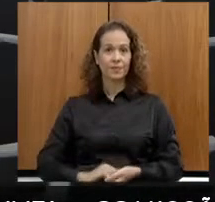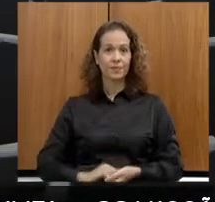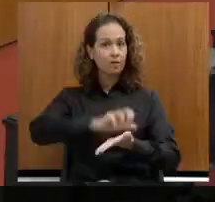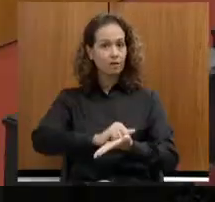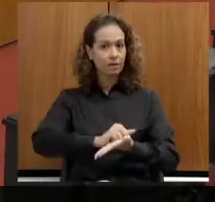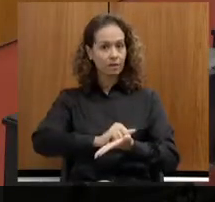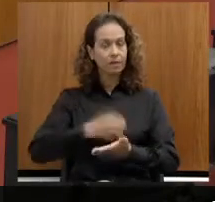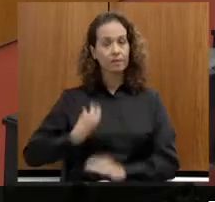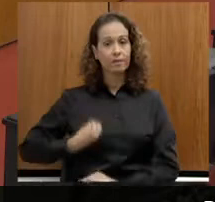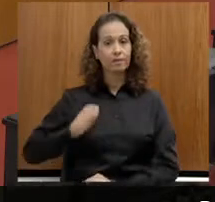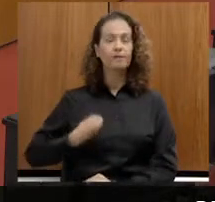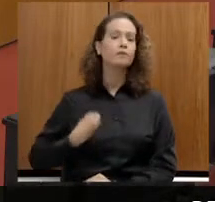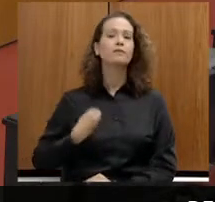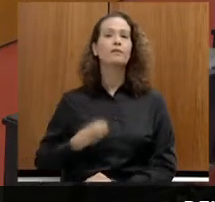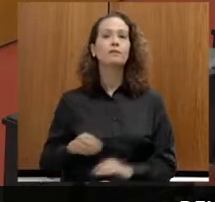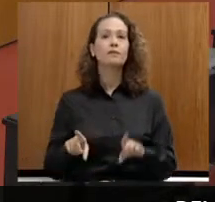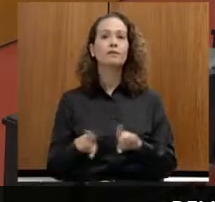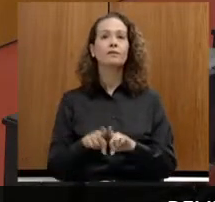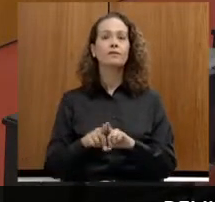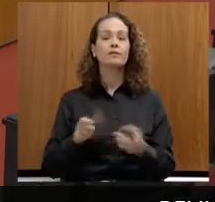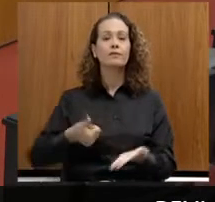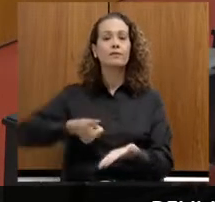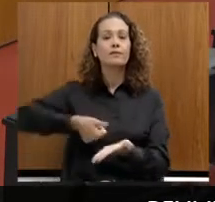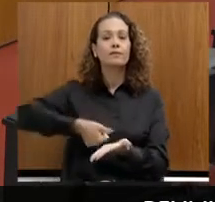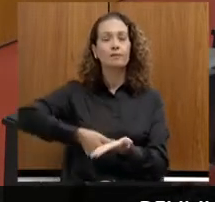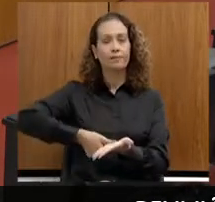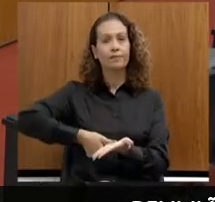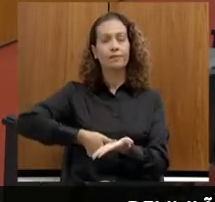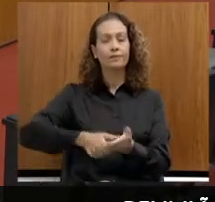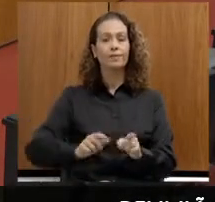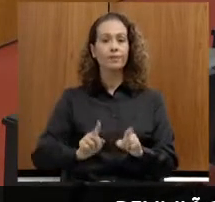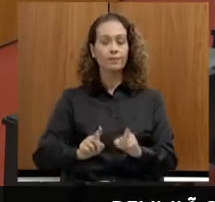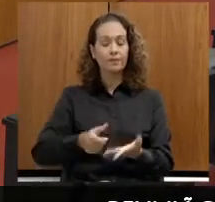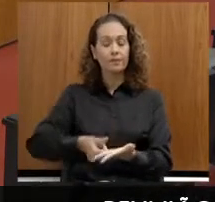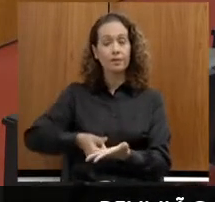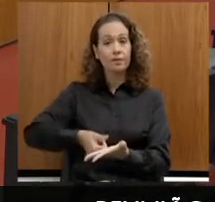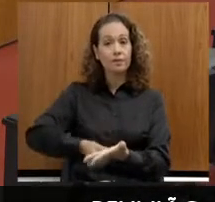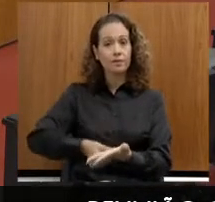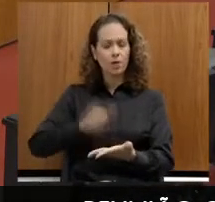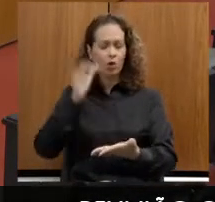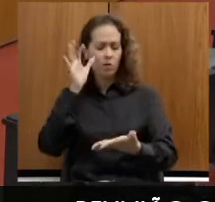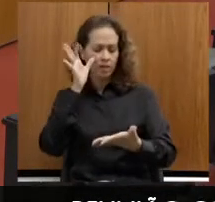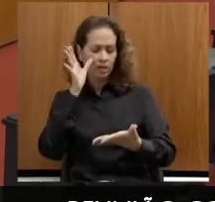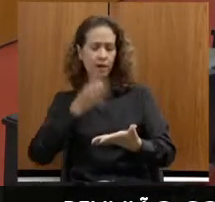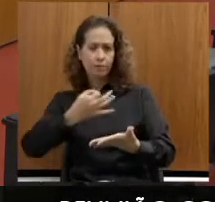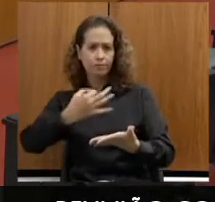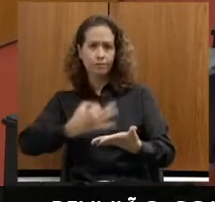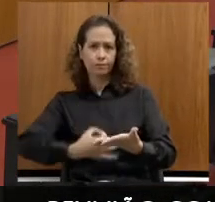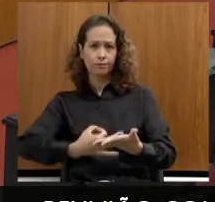E posiciona digital no leitor, observando se a presença foi computada.